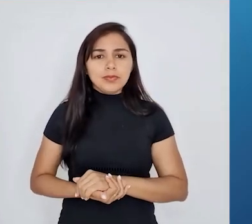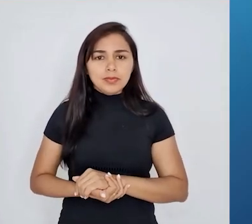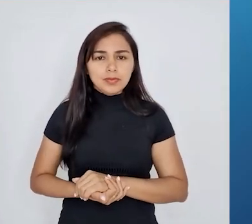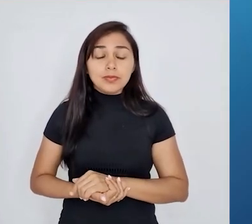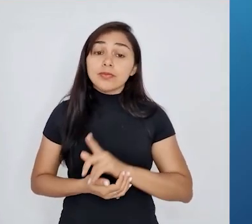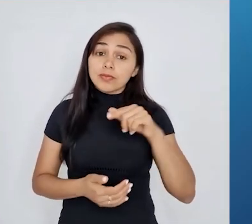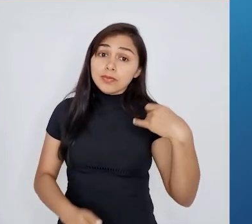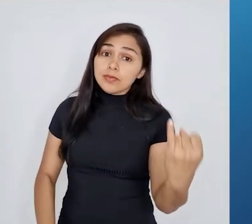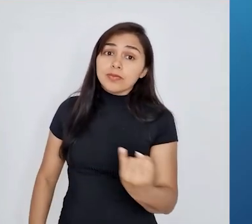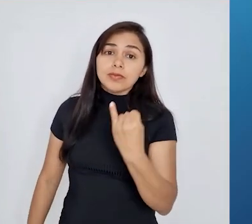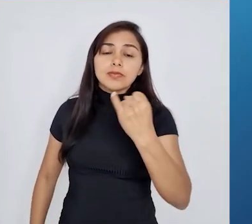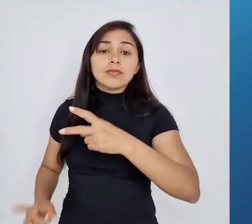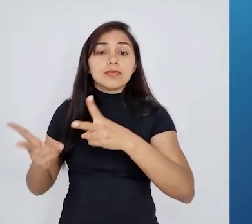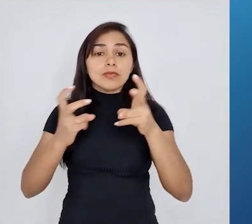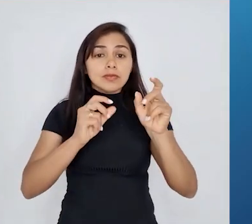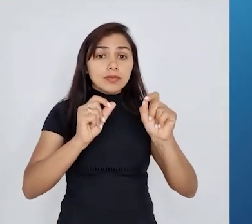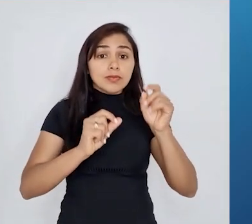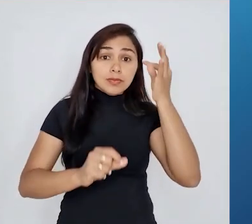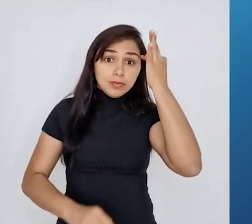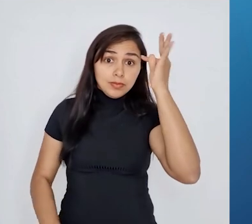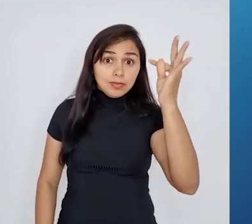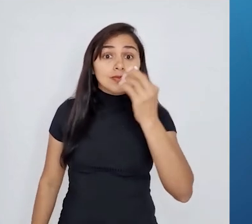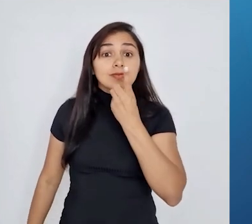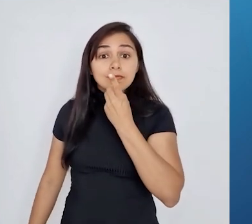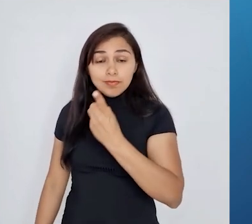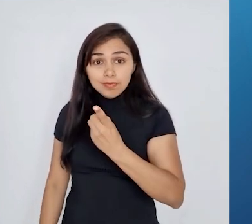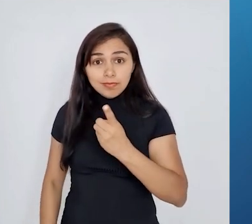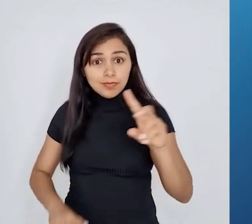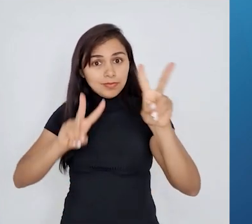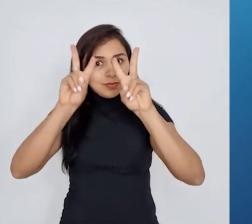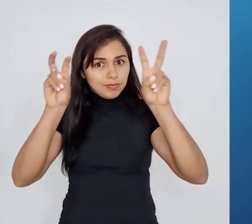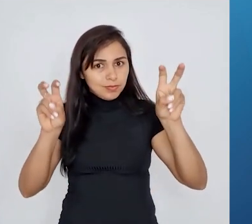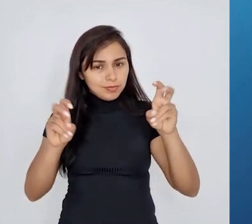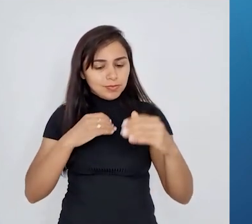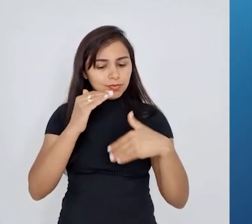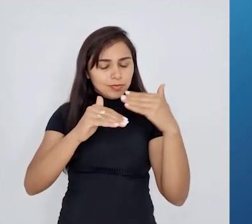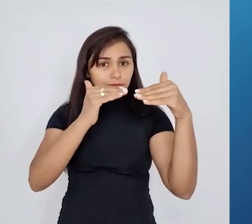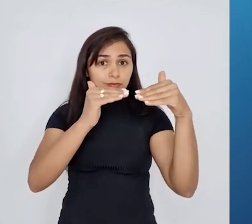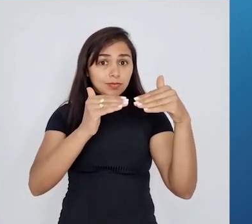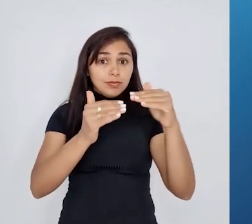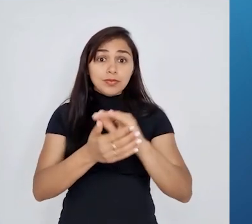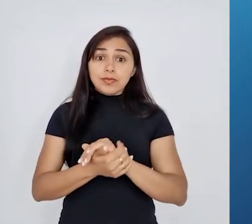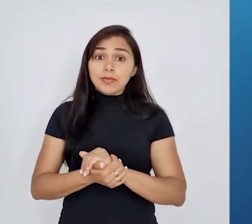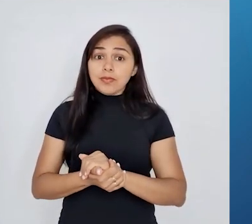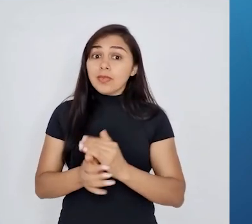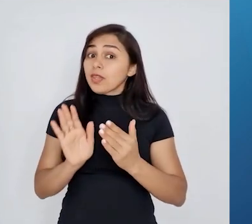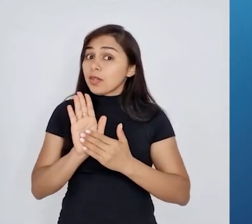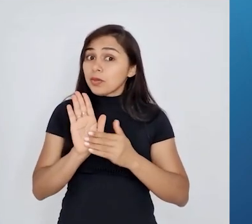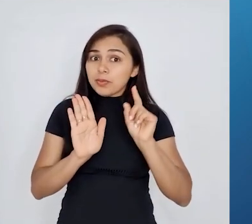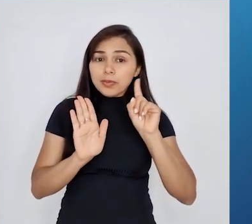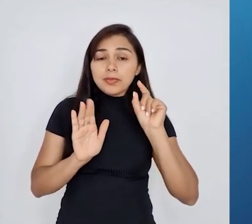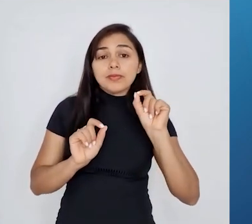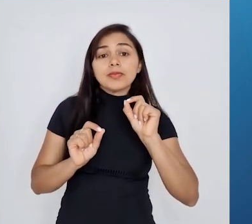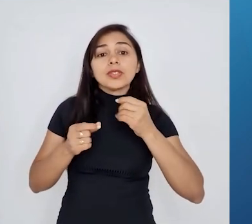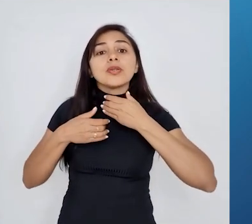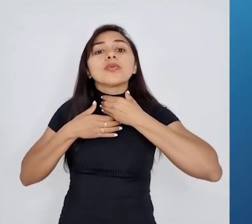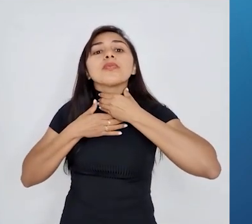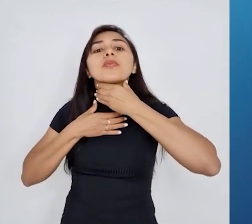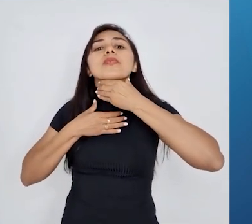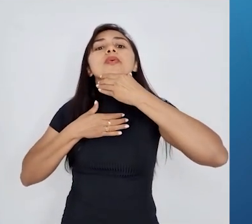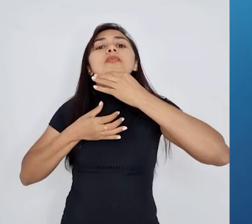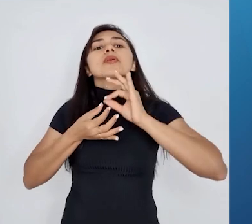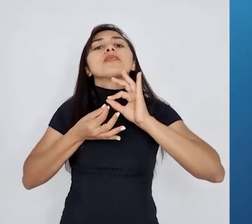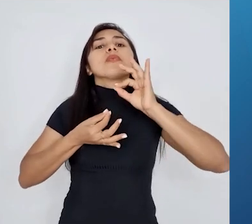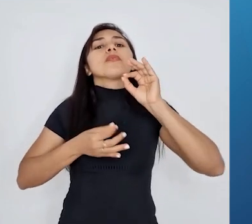notar que a teoria de Darwin sobre a evolução não sugere que as girafas estendiam seus pescoços para alcançar alimentos mais altos.